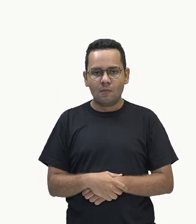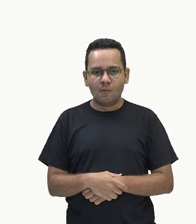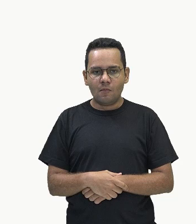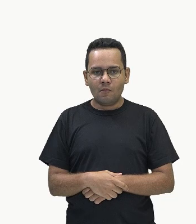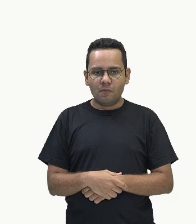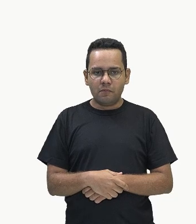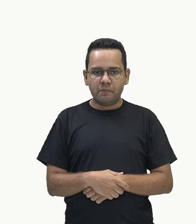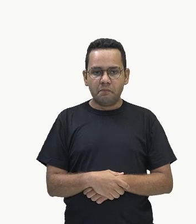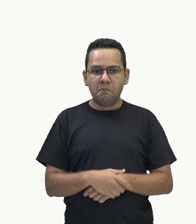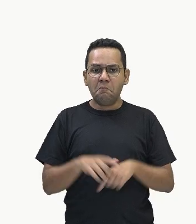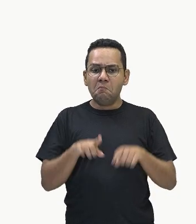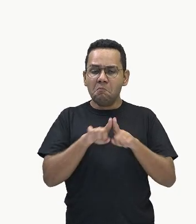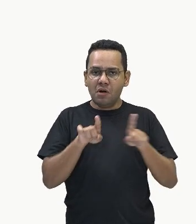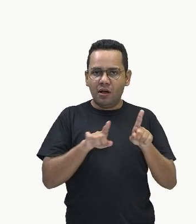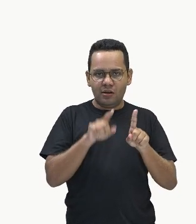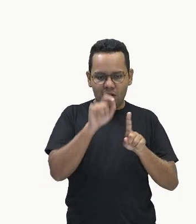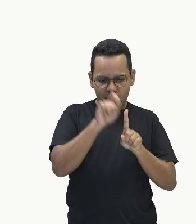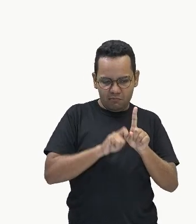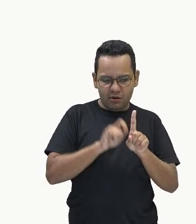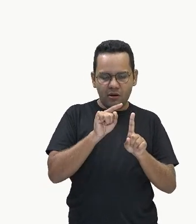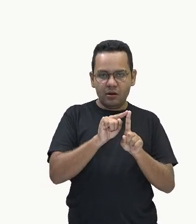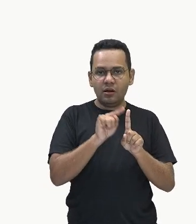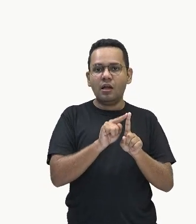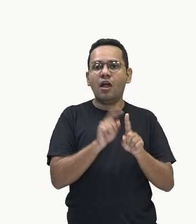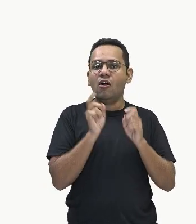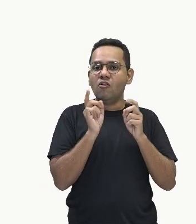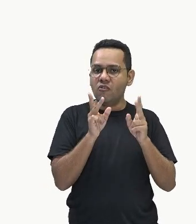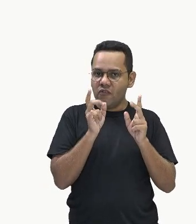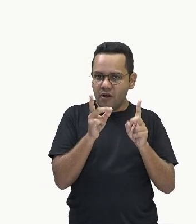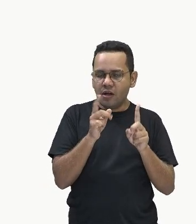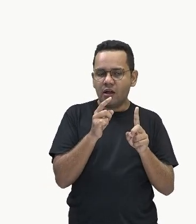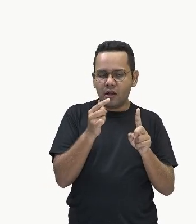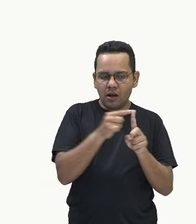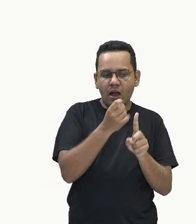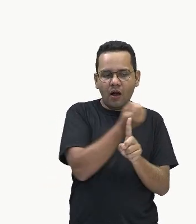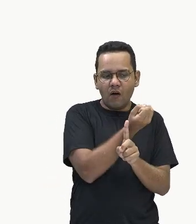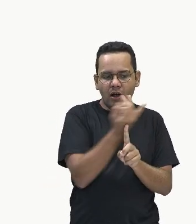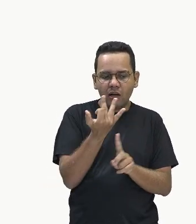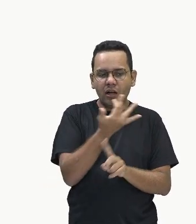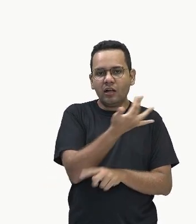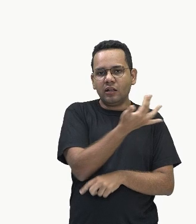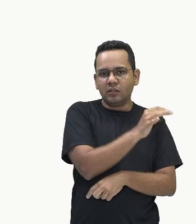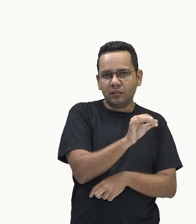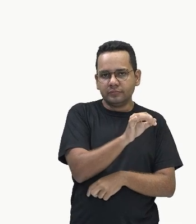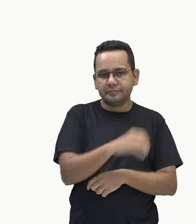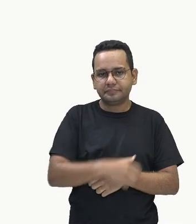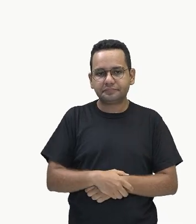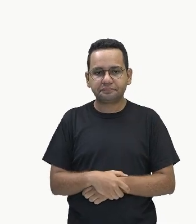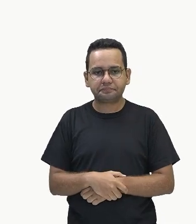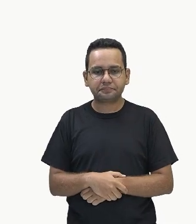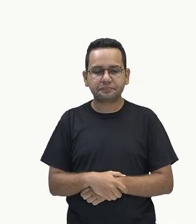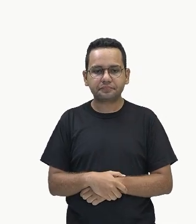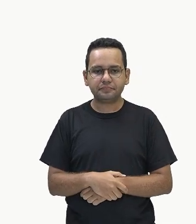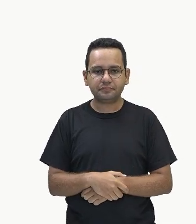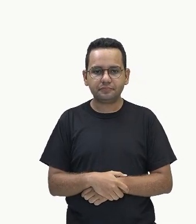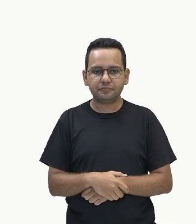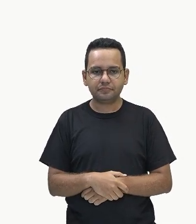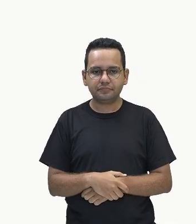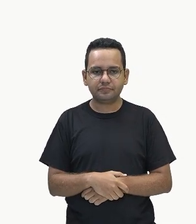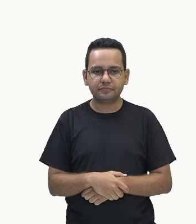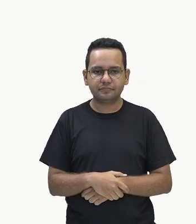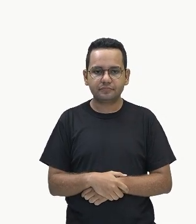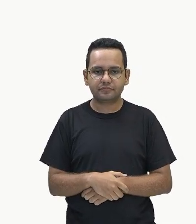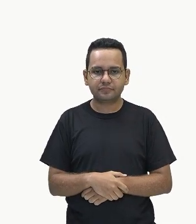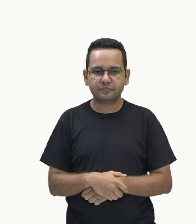primeiro mês eu venho de cem. Então, aqui, Tá? Deixa eu só retornar aqui, porque eu vou ter que começar do